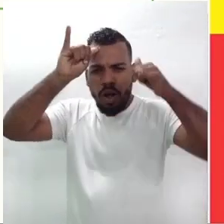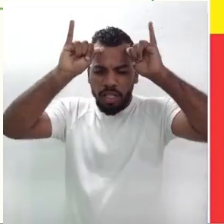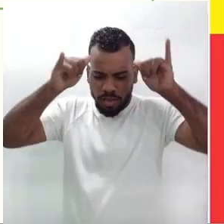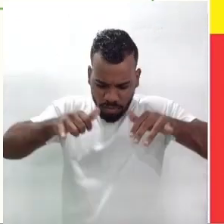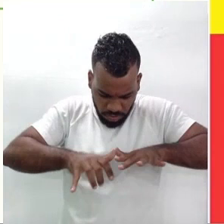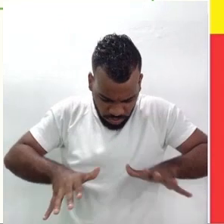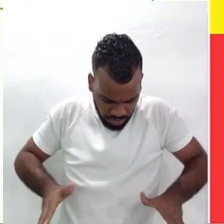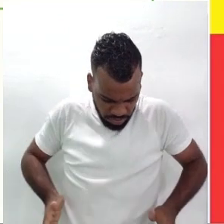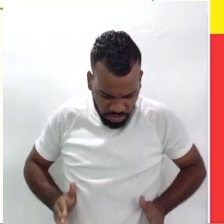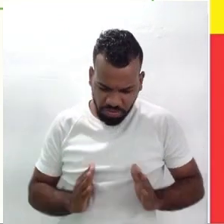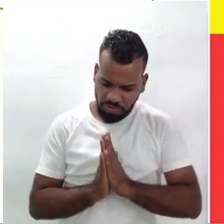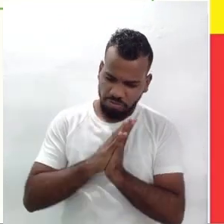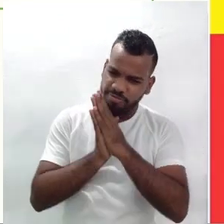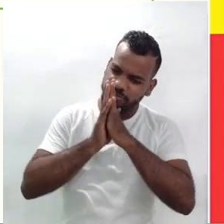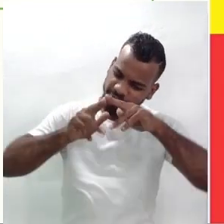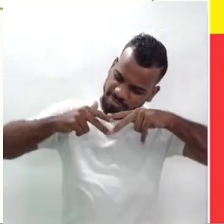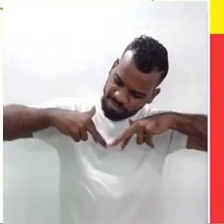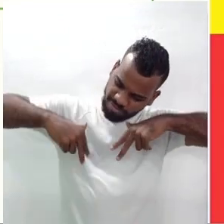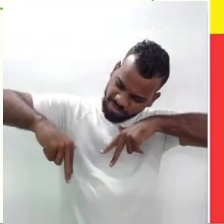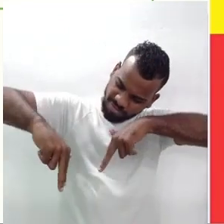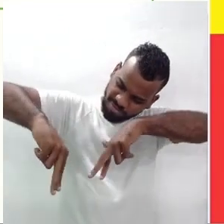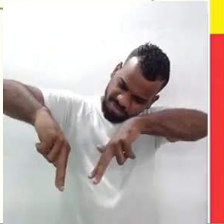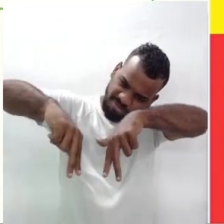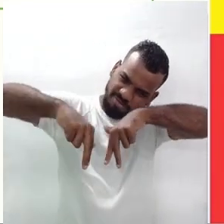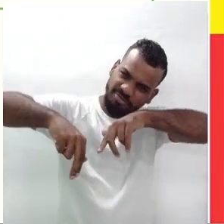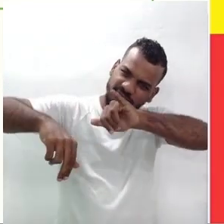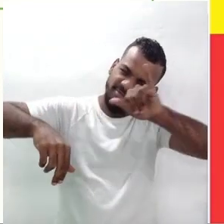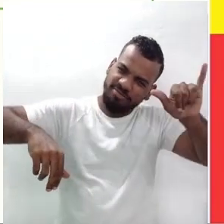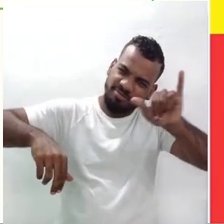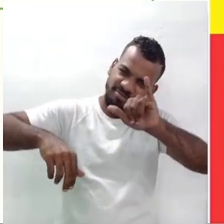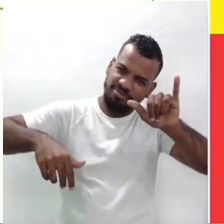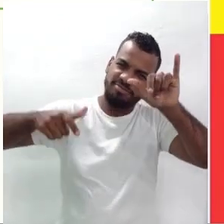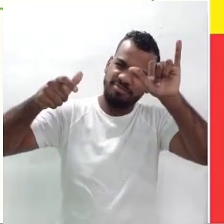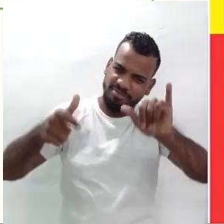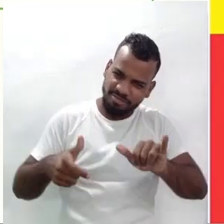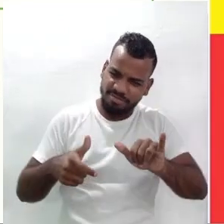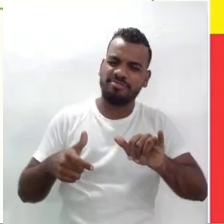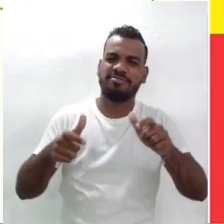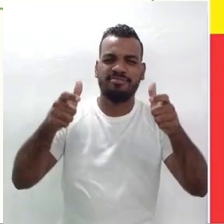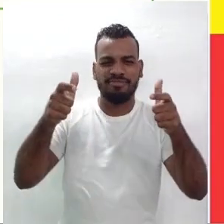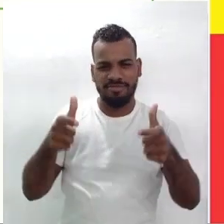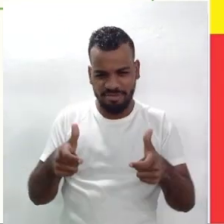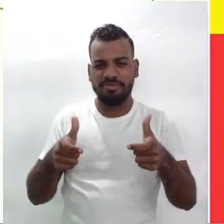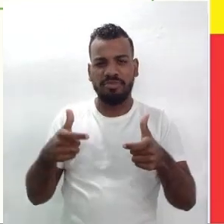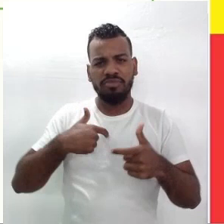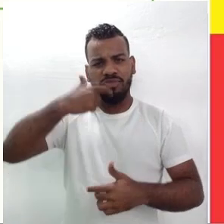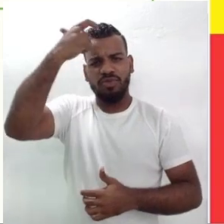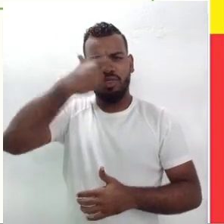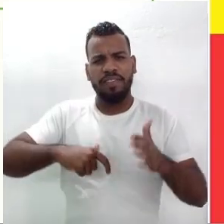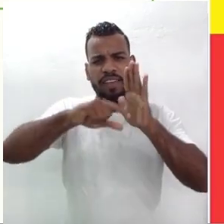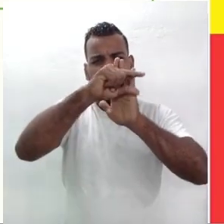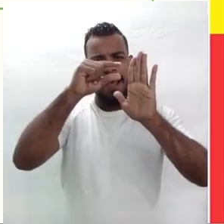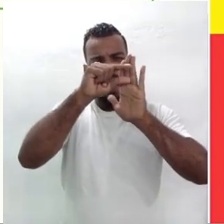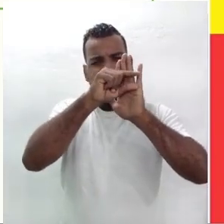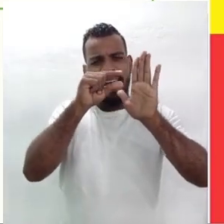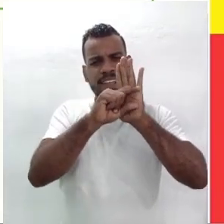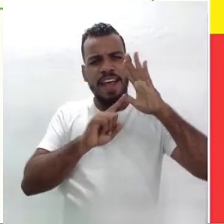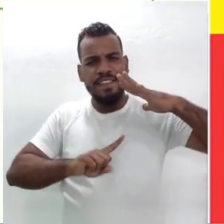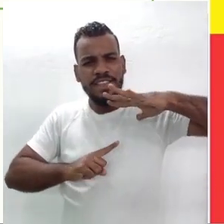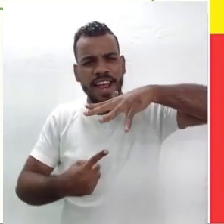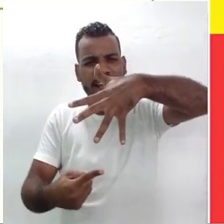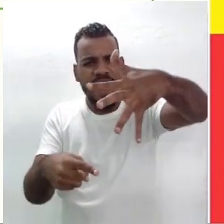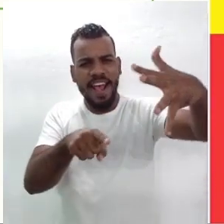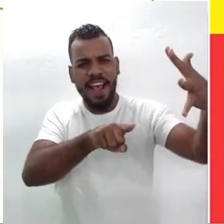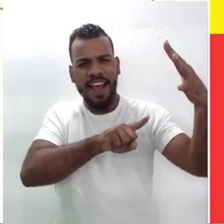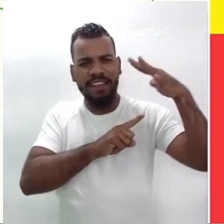Vitalino, dançando uma ciranda em Itamaracá, eu sou um verso de Carlos Pena Filho, no freio de Capiba,